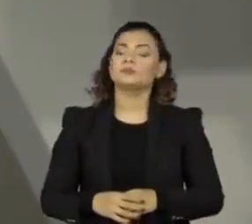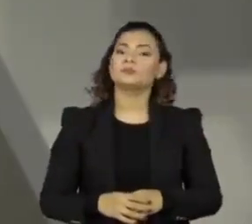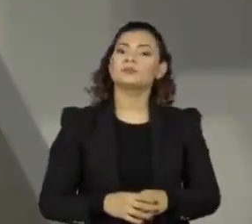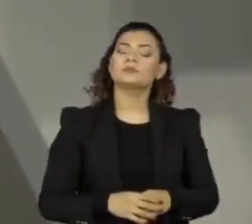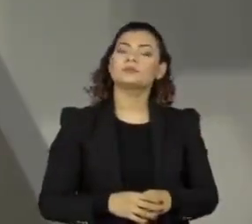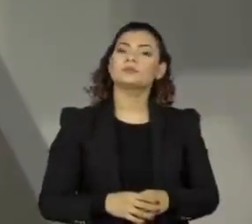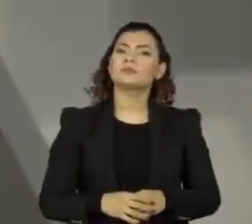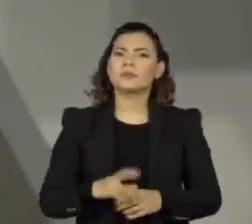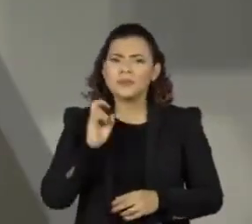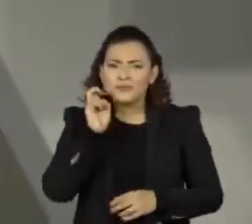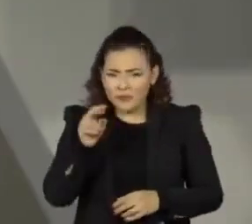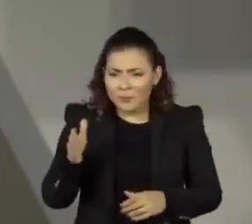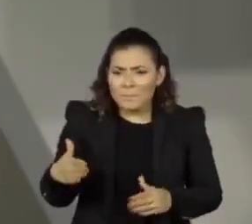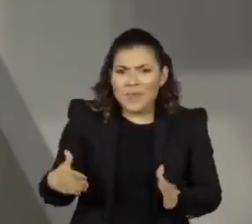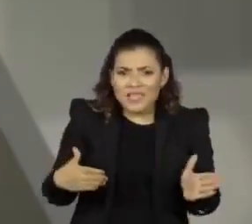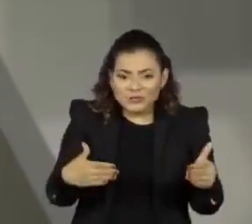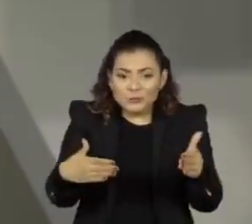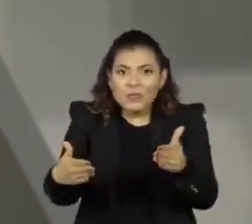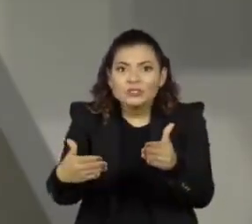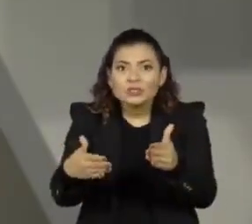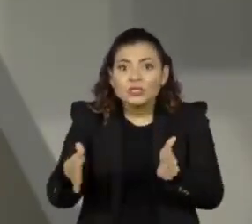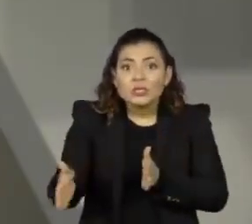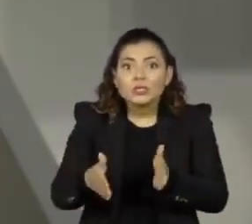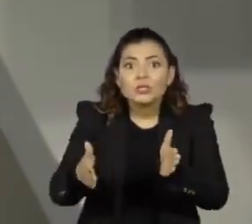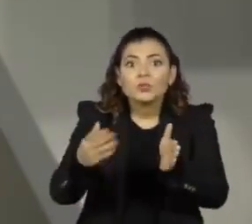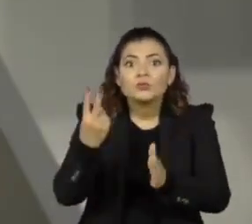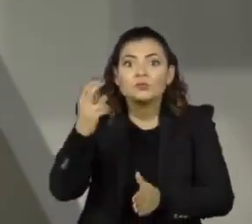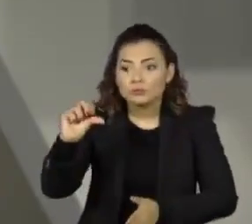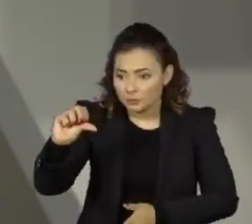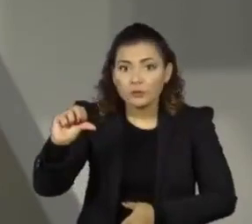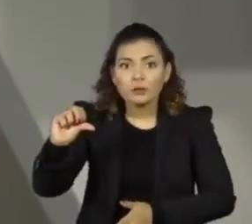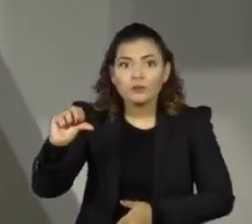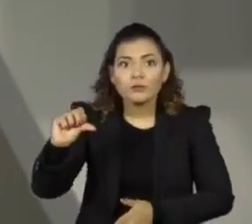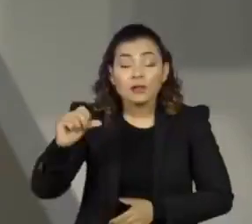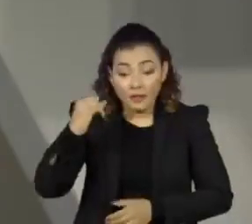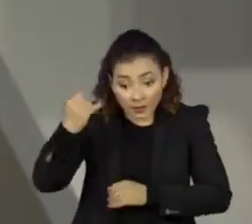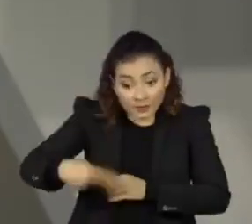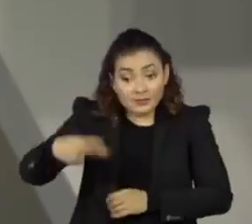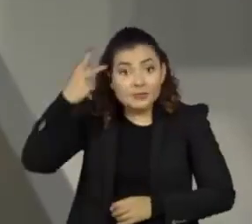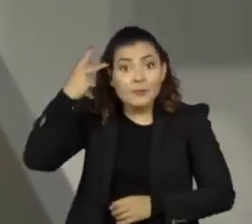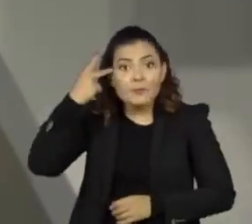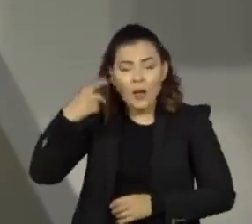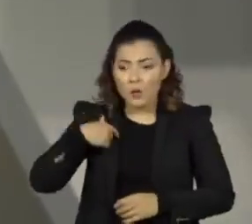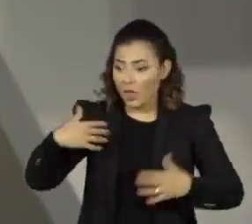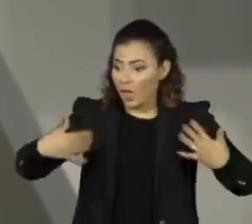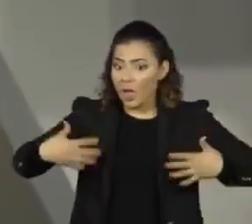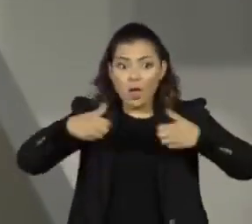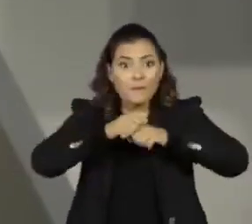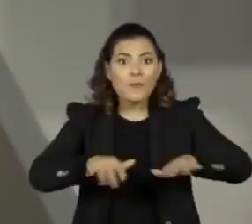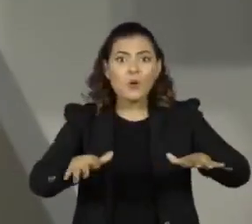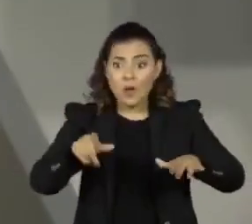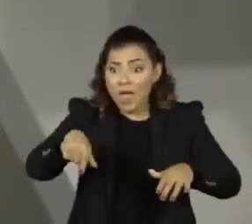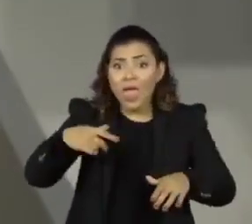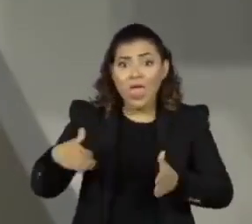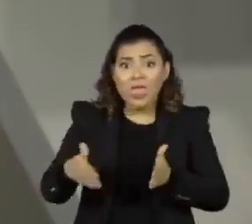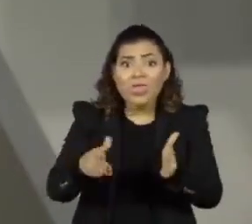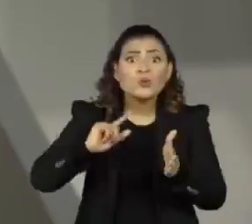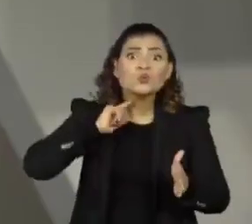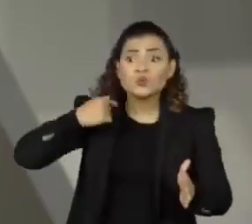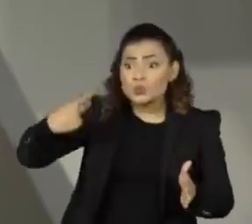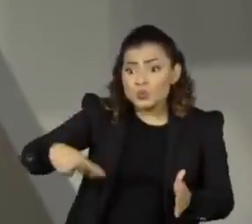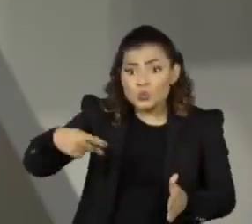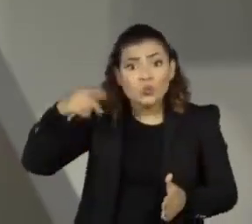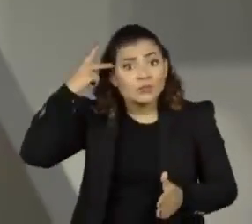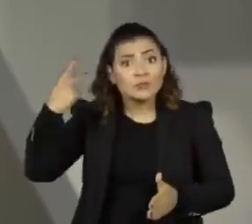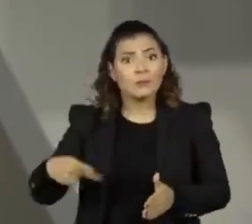Imagens de peixes nadando no rio Pinheiros viralizaram na internet. Esse rio é um dos mais poluídos aqui em São Paulo,